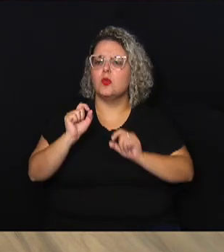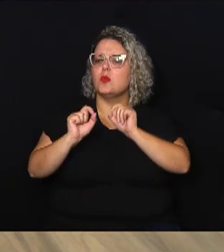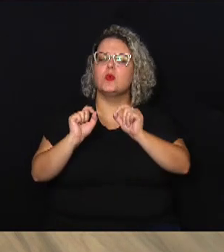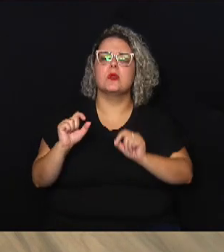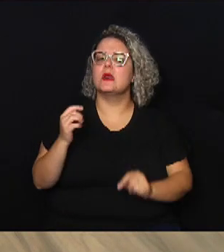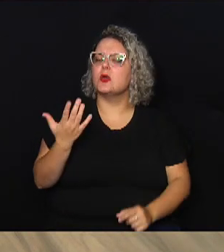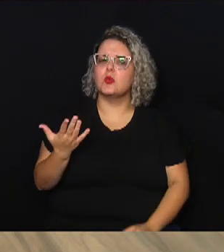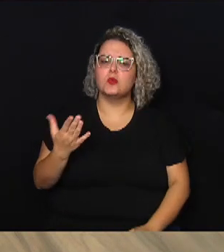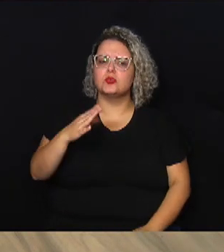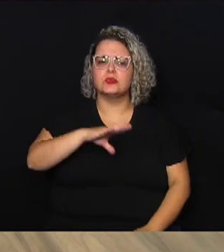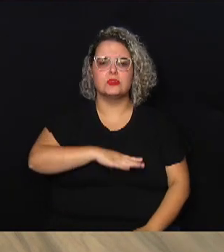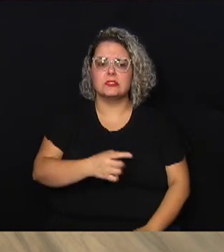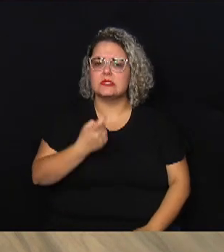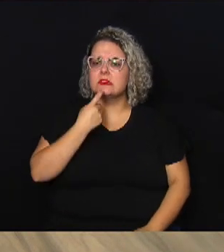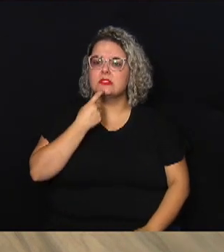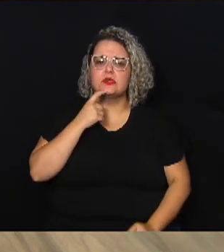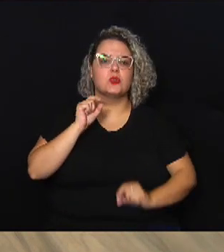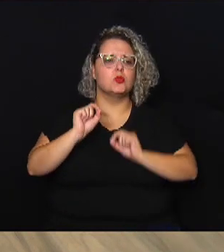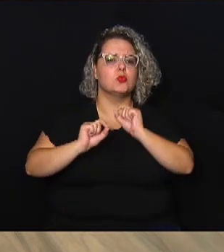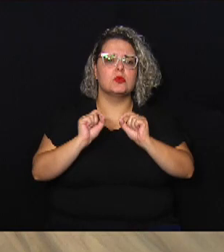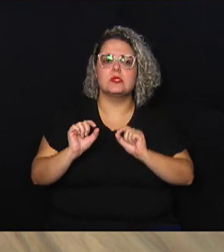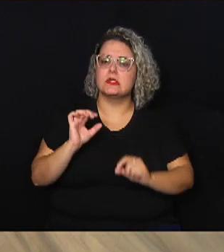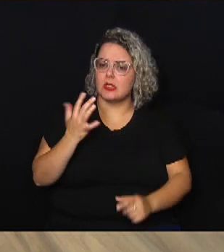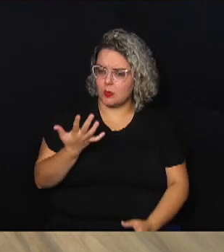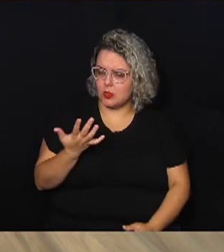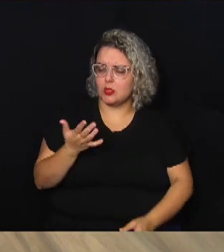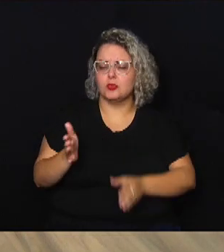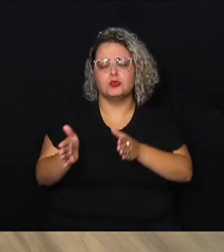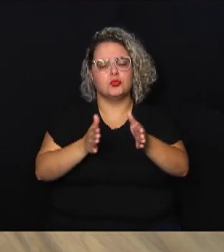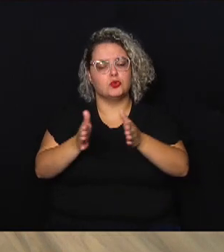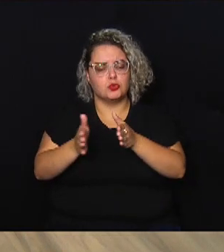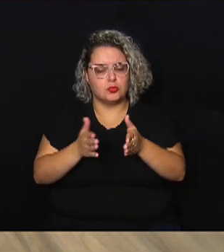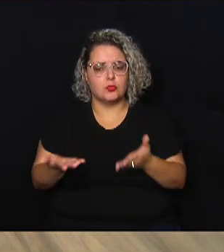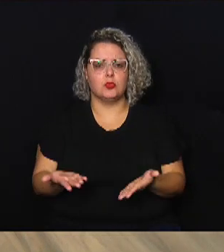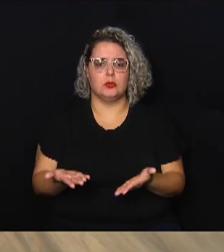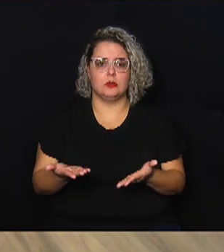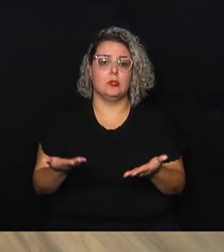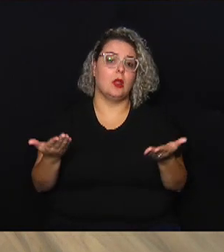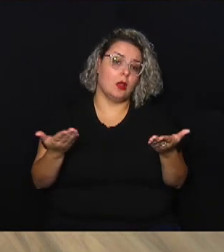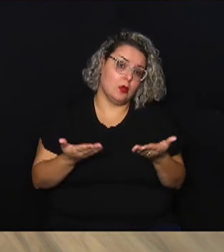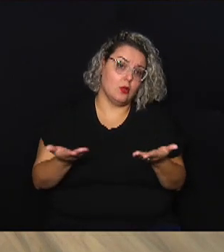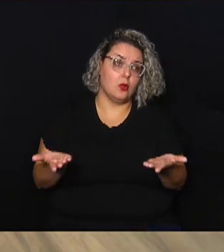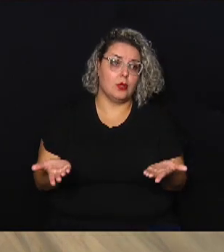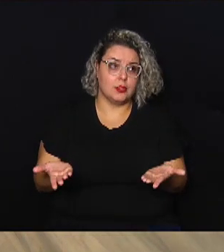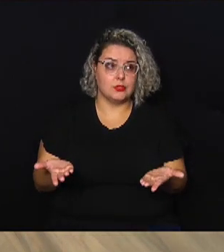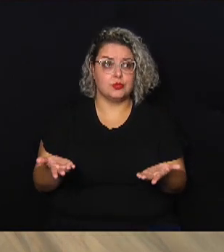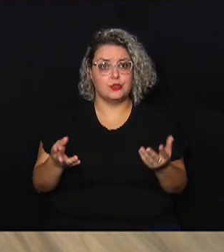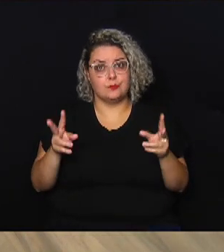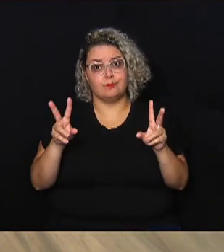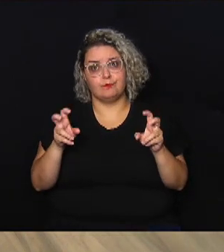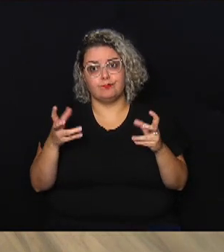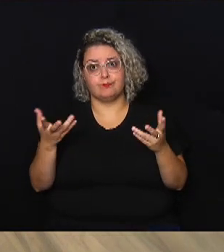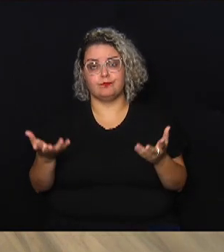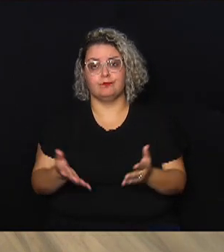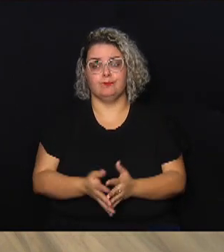Campinas, o que está acontecendo ainda, a gente está numa situação agora de, digamos que,